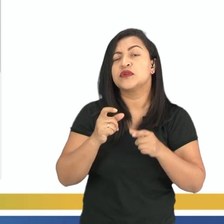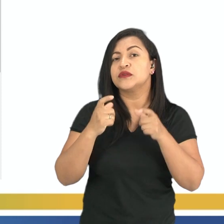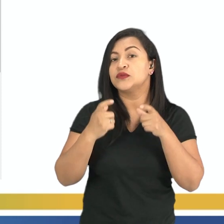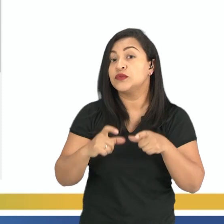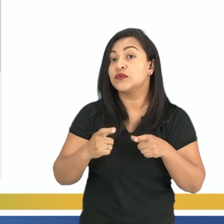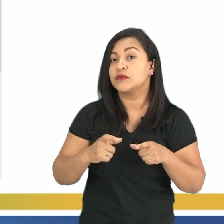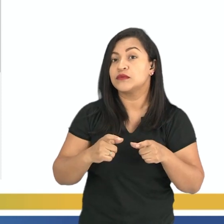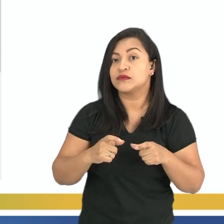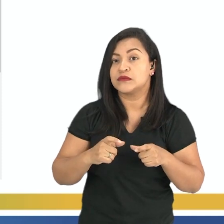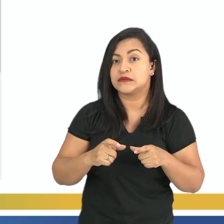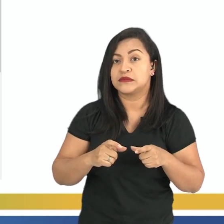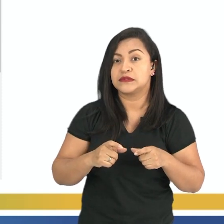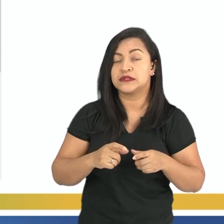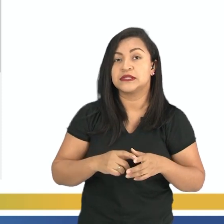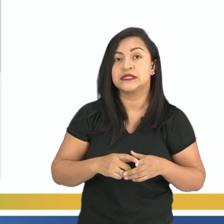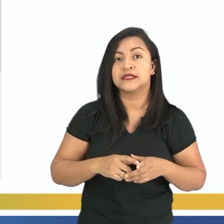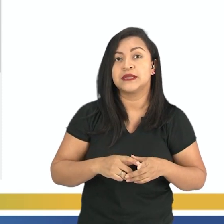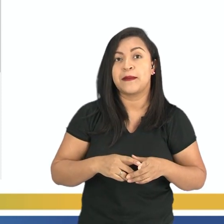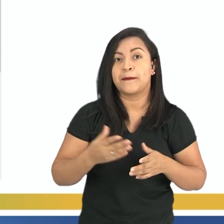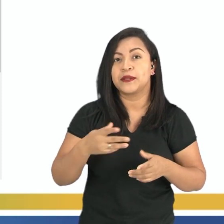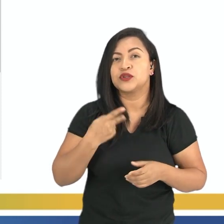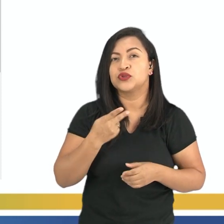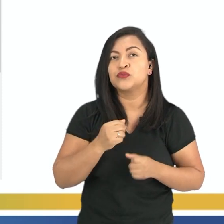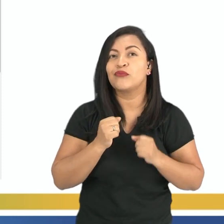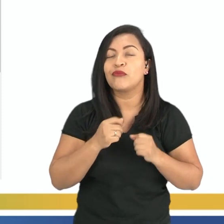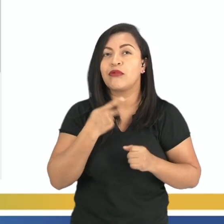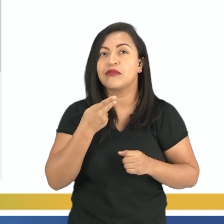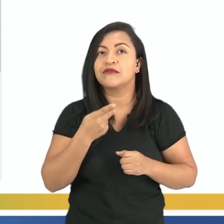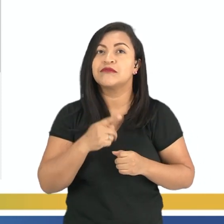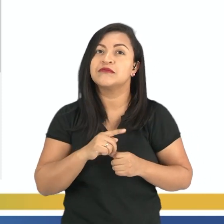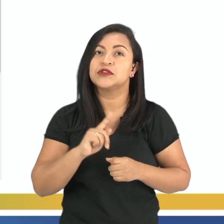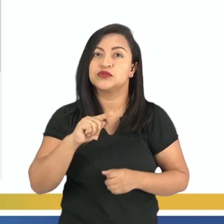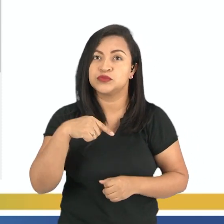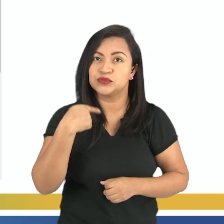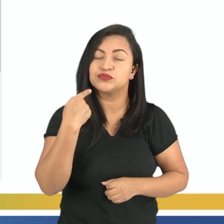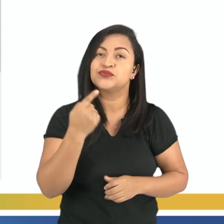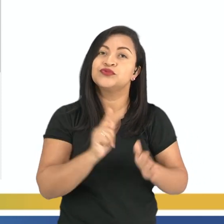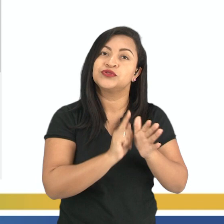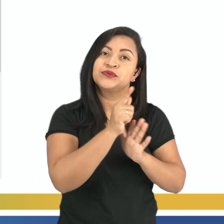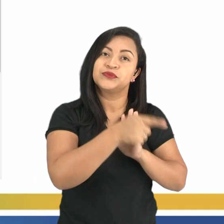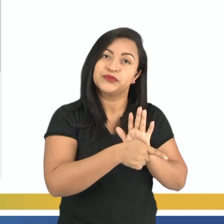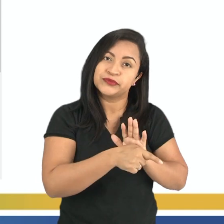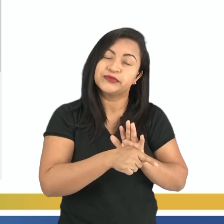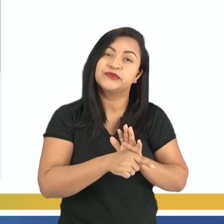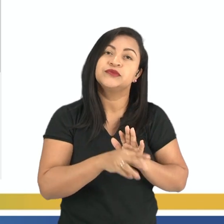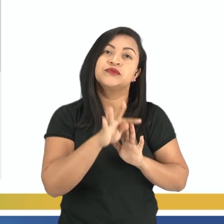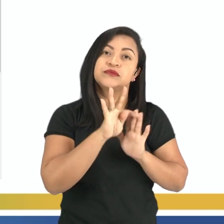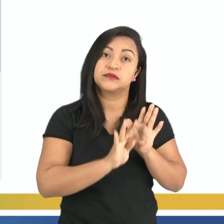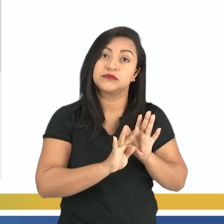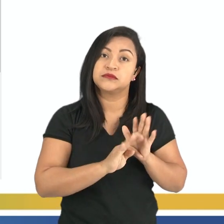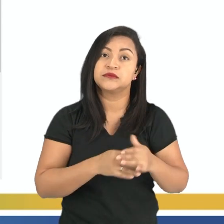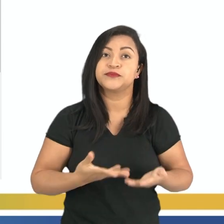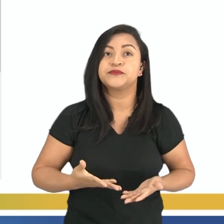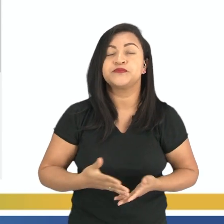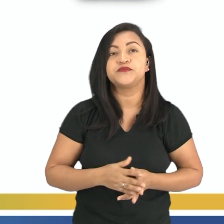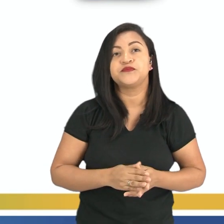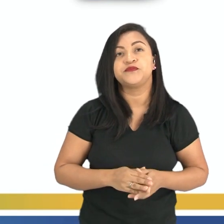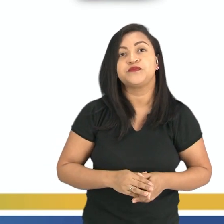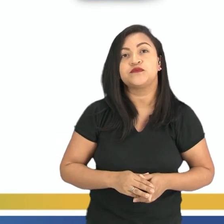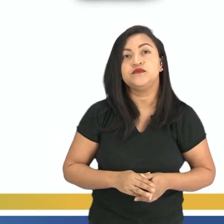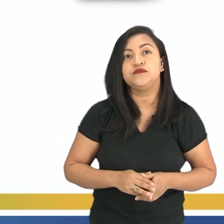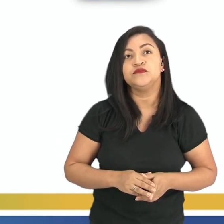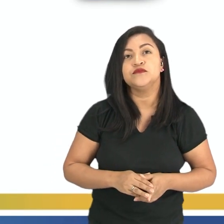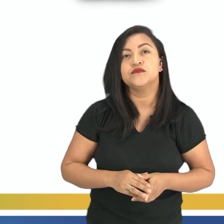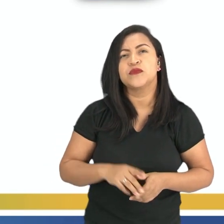foi retirada, tá bom? Para a gente poder falar sobre o próximo gênero textual digital. Tudo bem? Então, vamos lá.